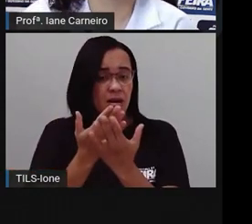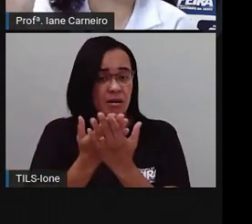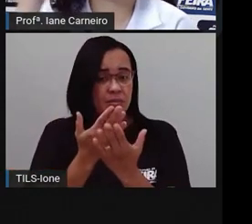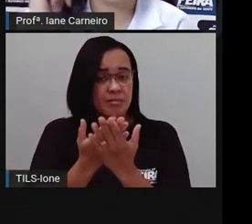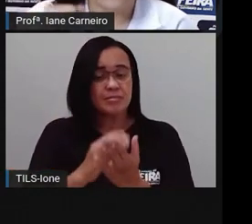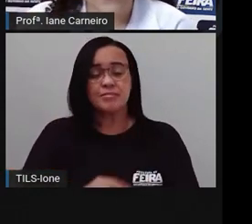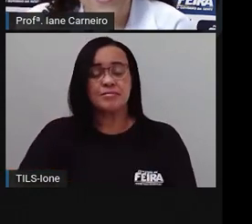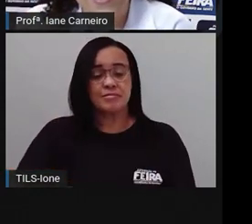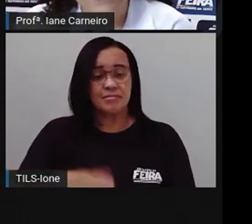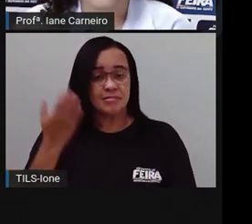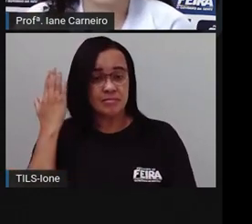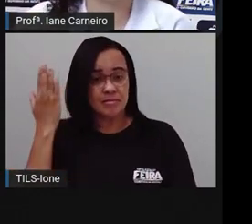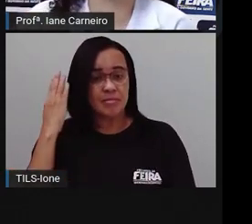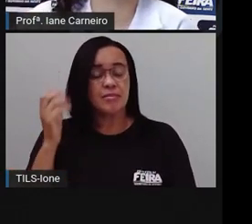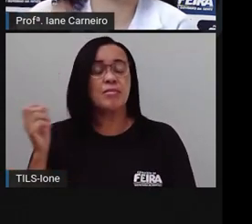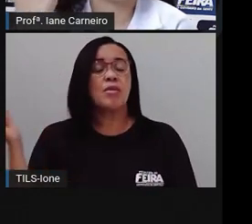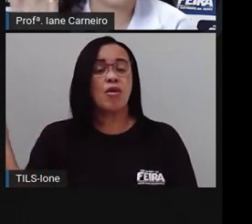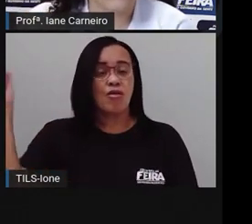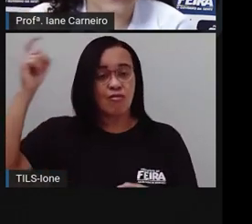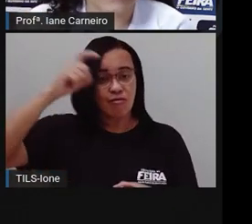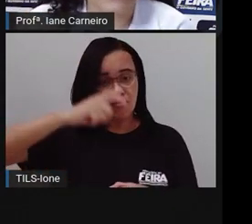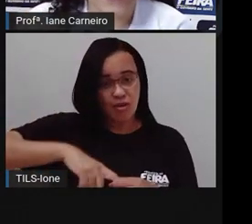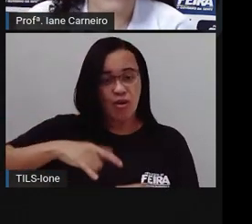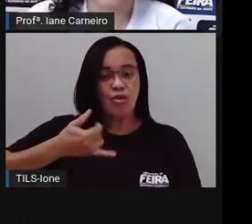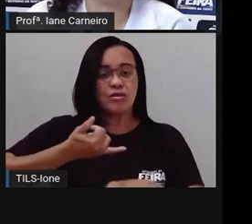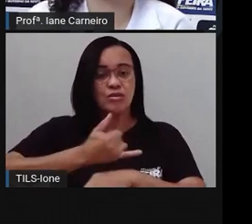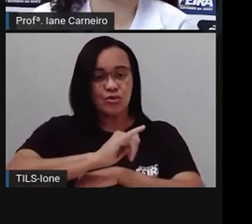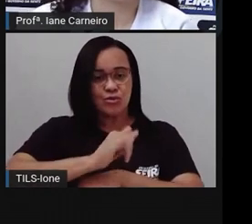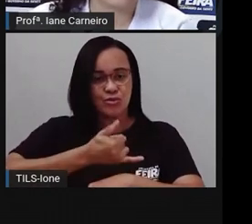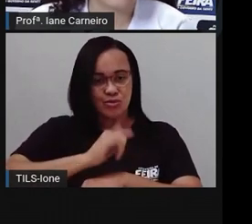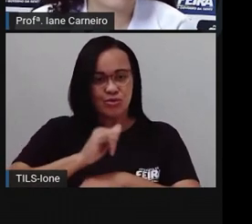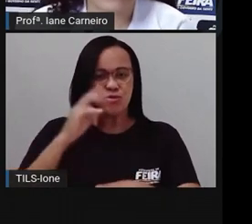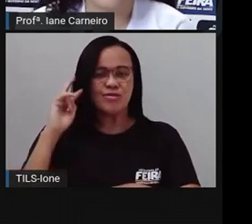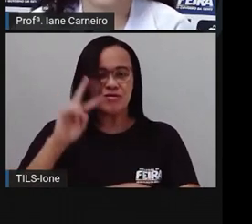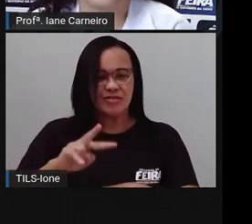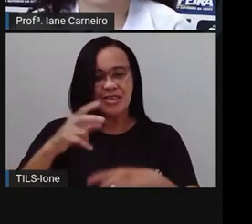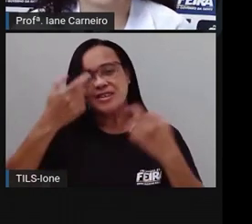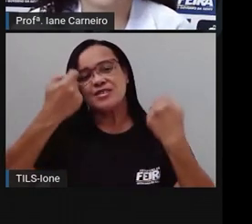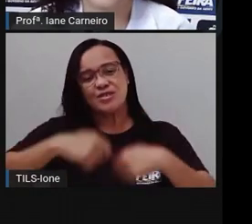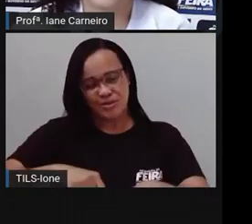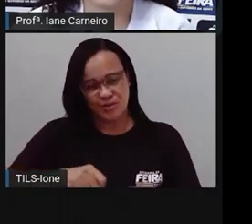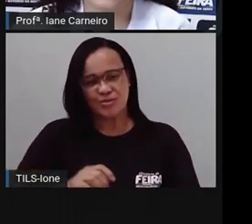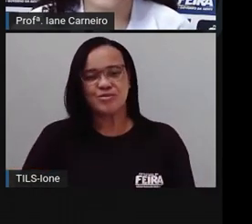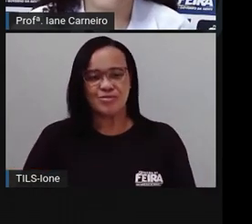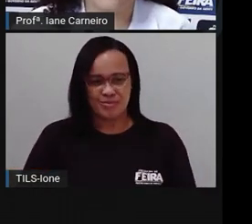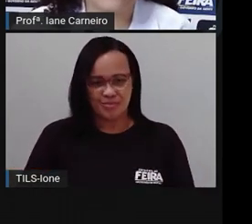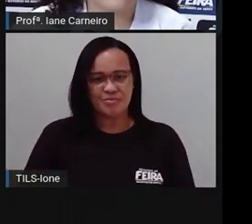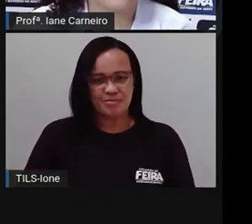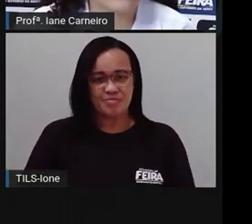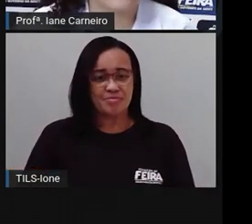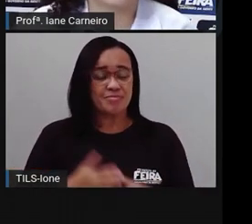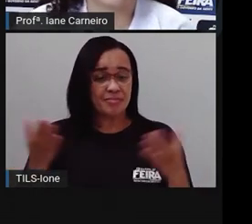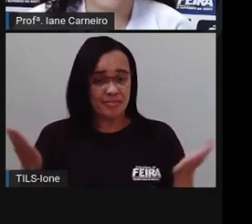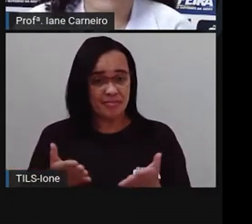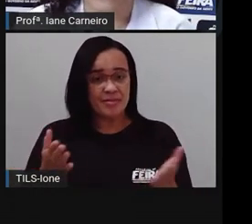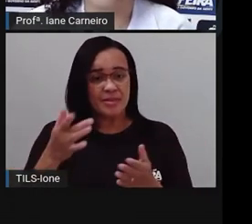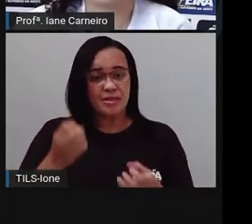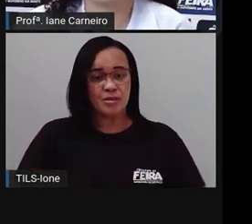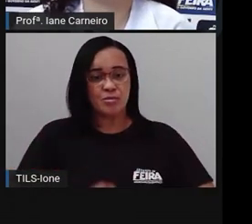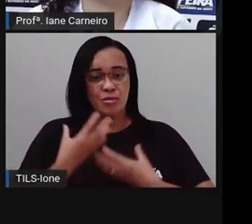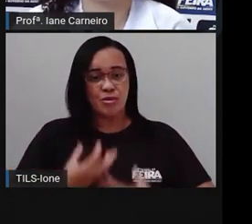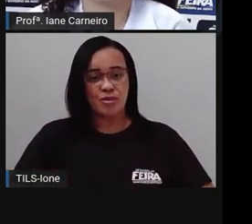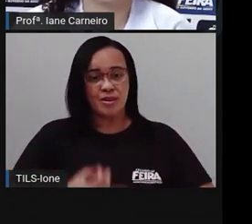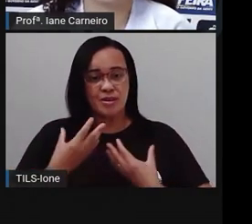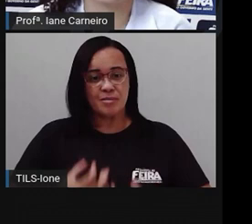Dono, você vai lá no YouTube assistir, tá certo? Então vamos lá? A Pro vai declamar pra vocês o poema